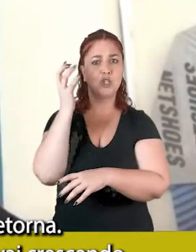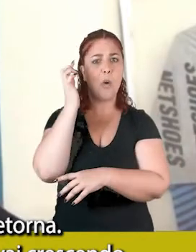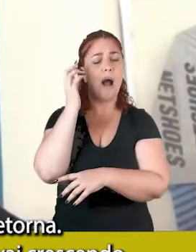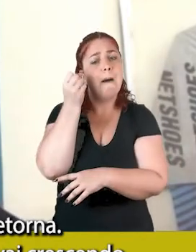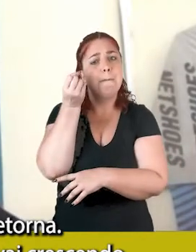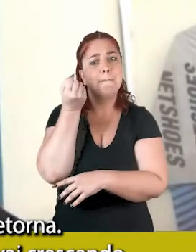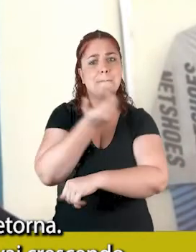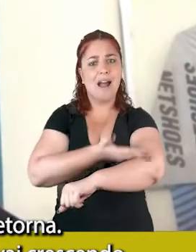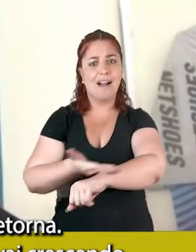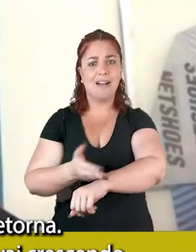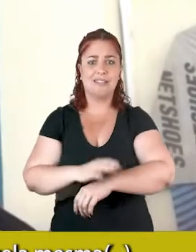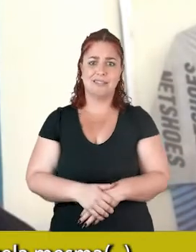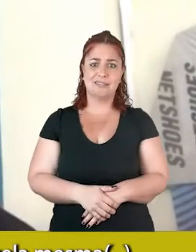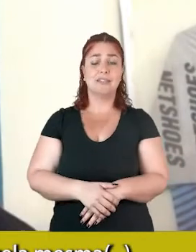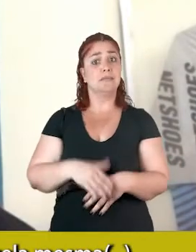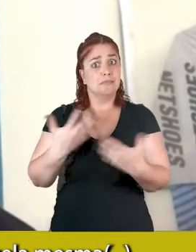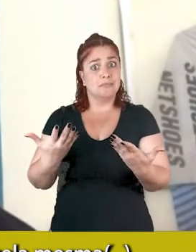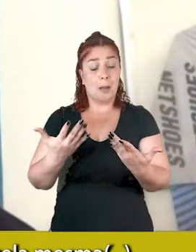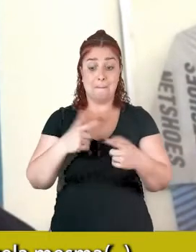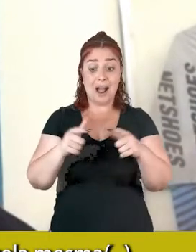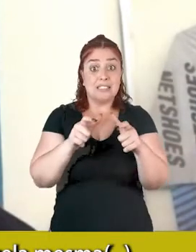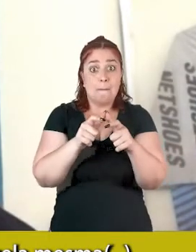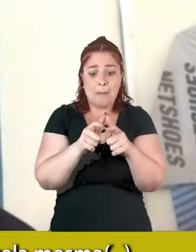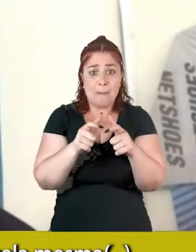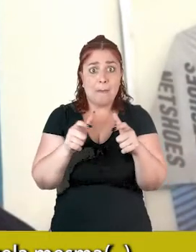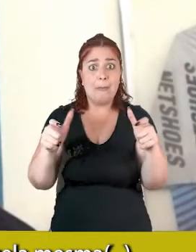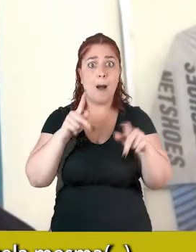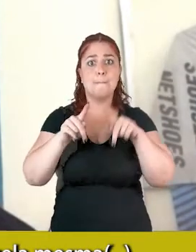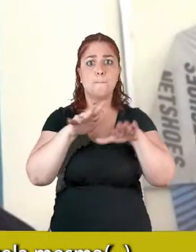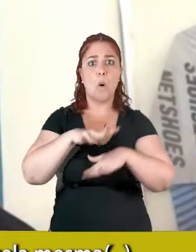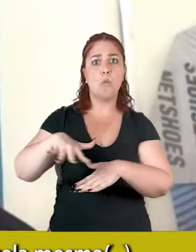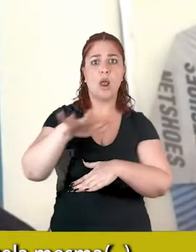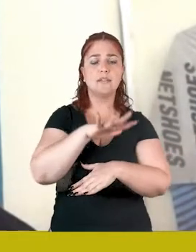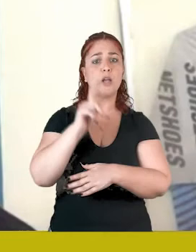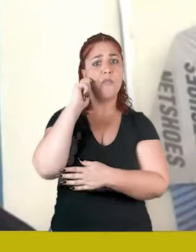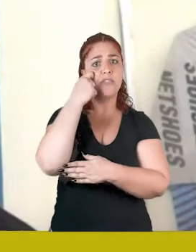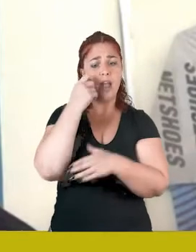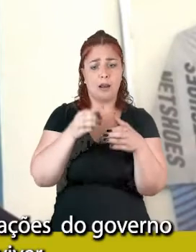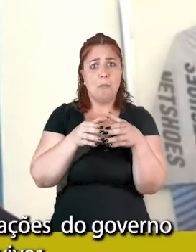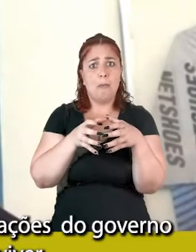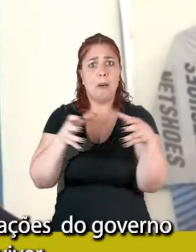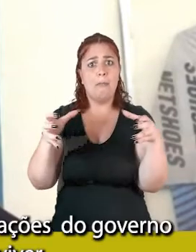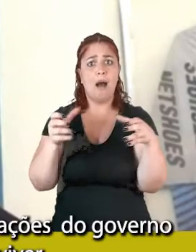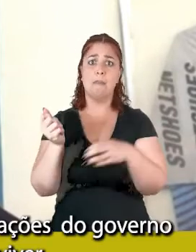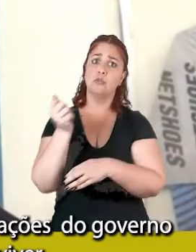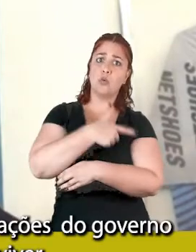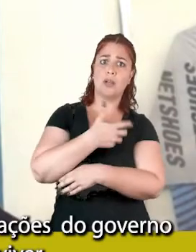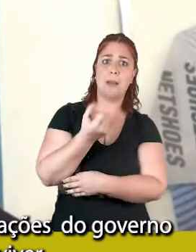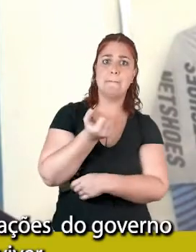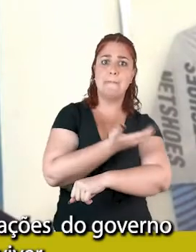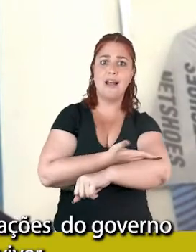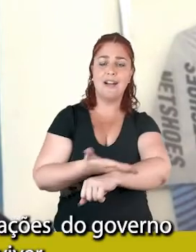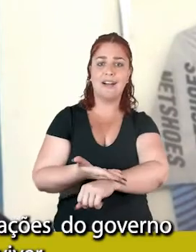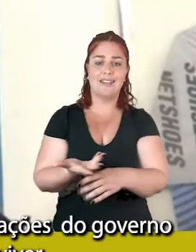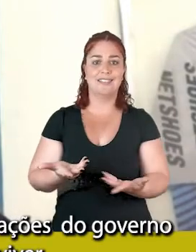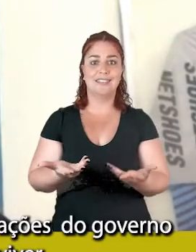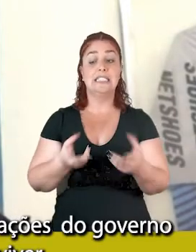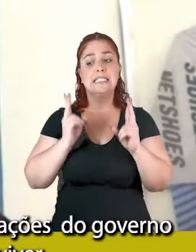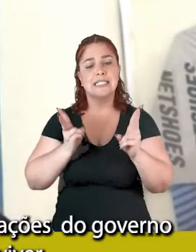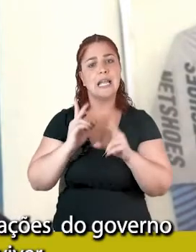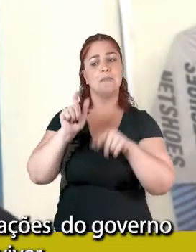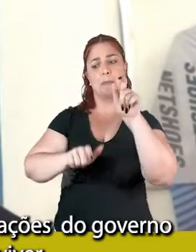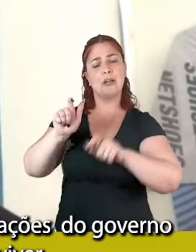Então a população negra vai crescendo, sempre se mantendo naquela miséria, dependendo do governo, de